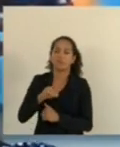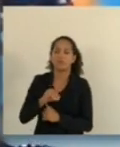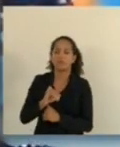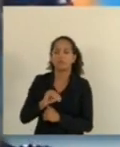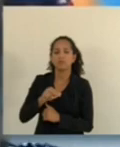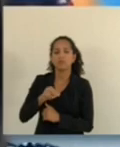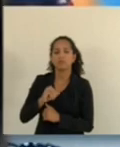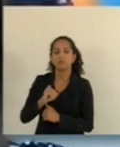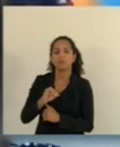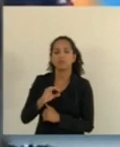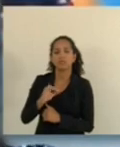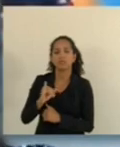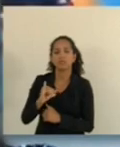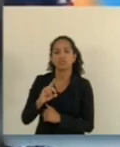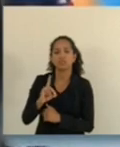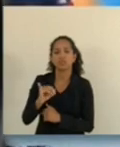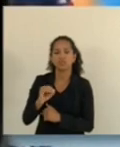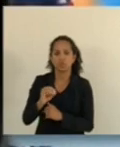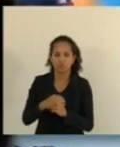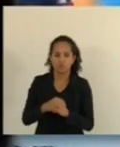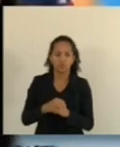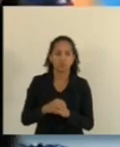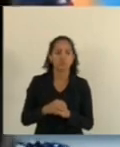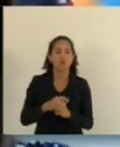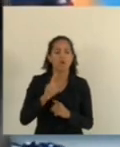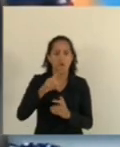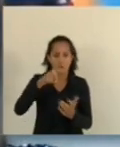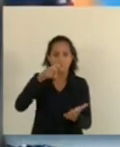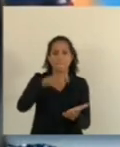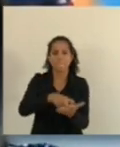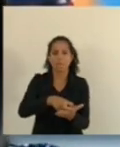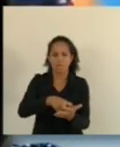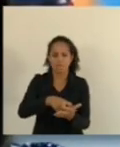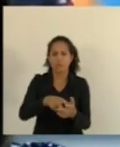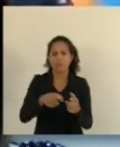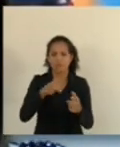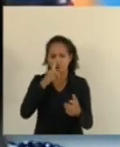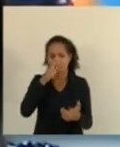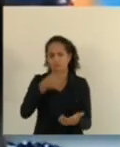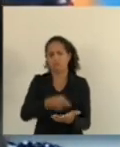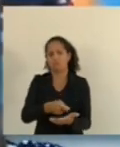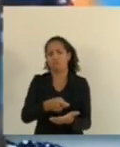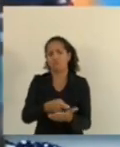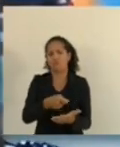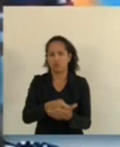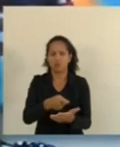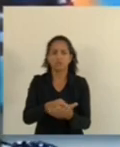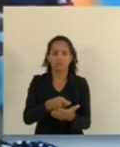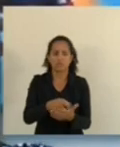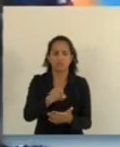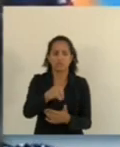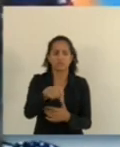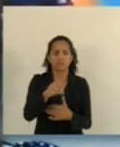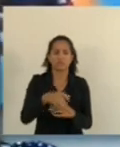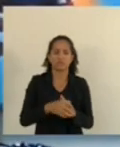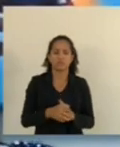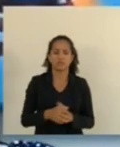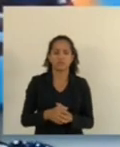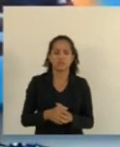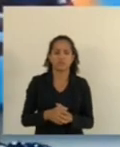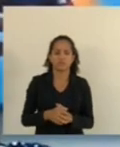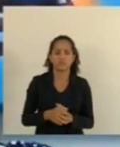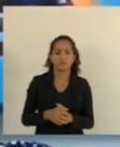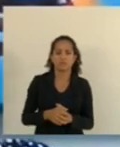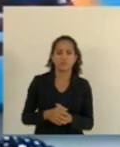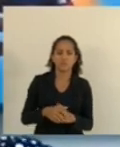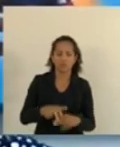vocês vejam que mesmo a pena sendo uma pena rigorosa, sendo uma pena mais agravada para o homicídio